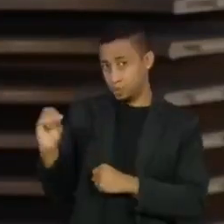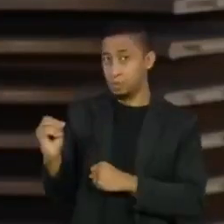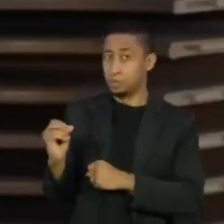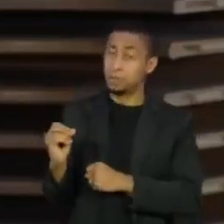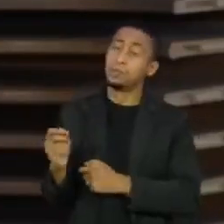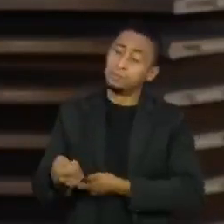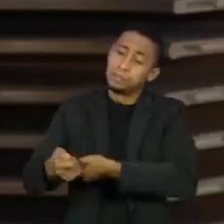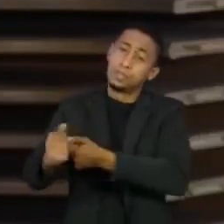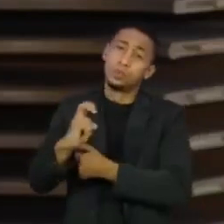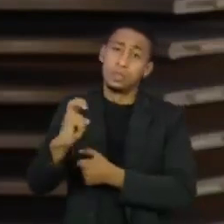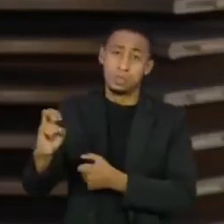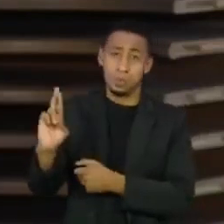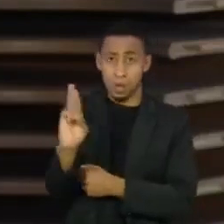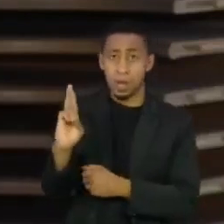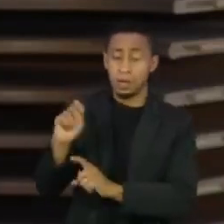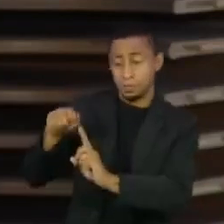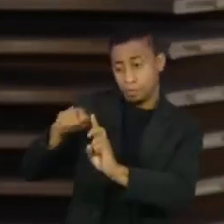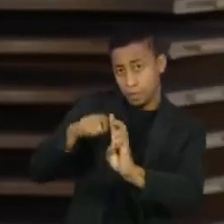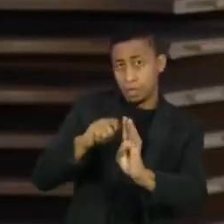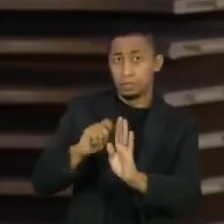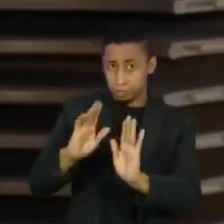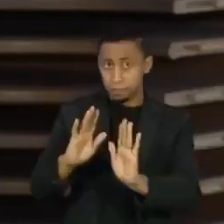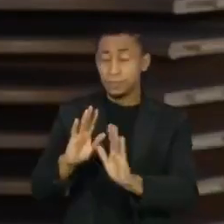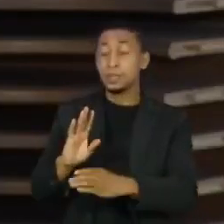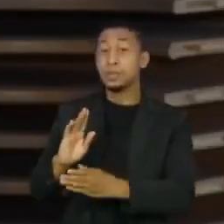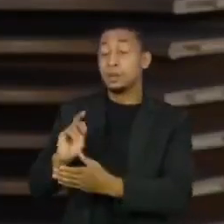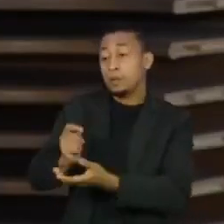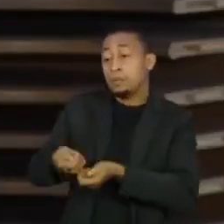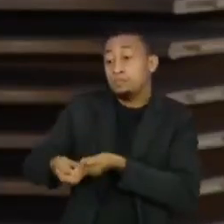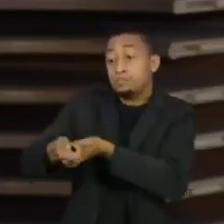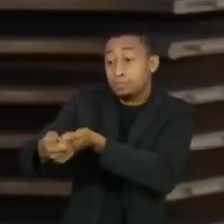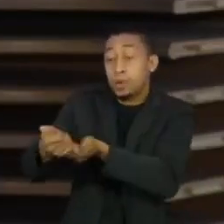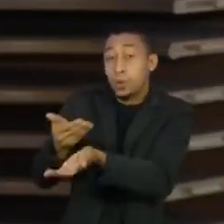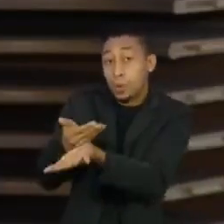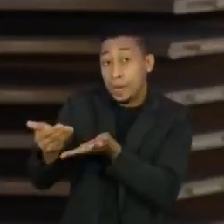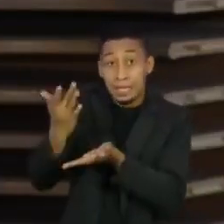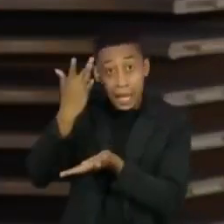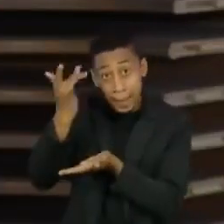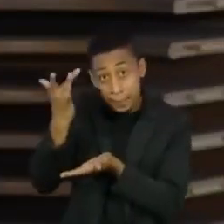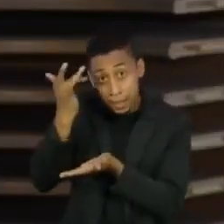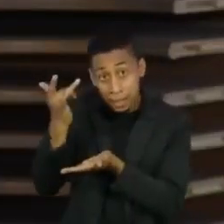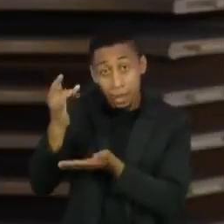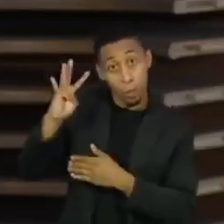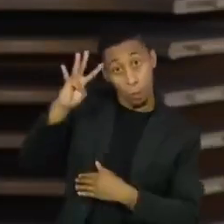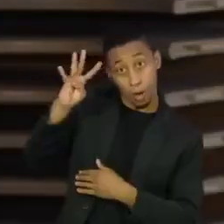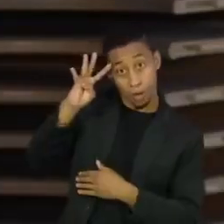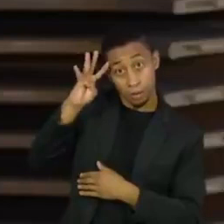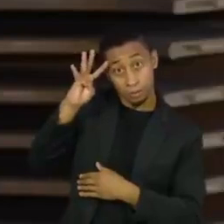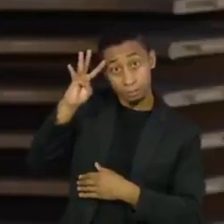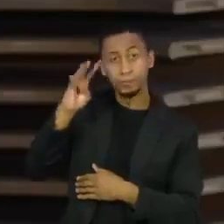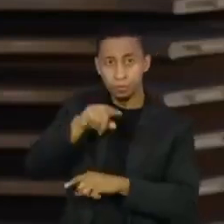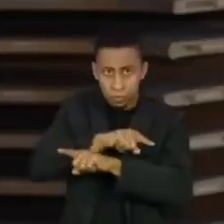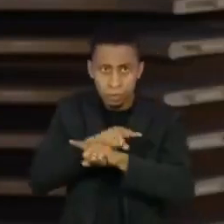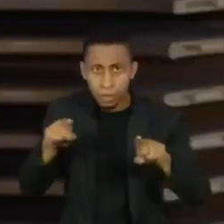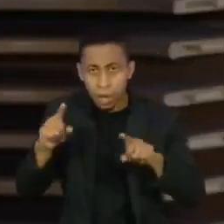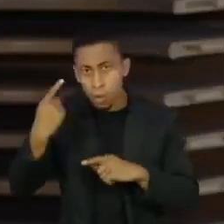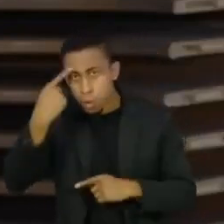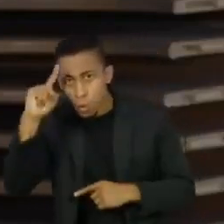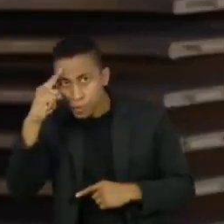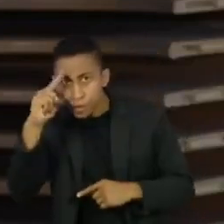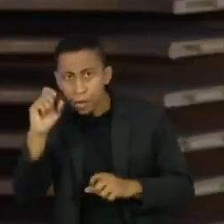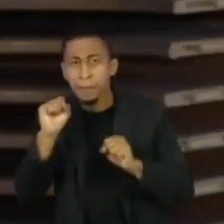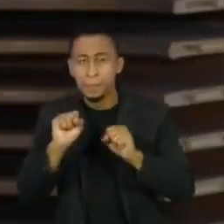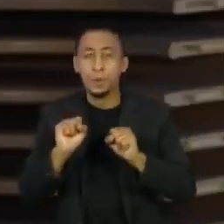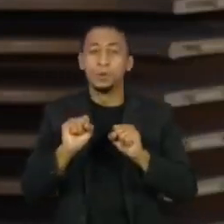55,00 por mês. Os depósitos começam a ser feitos amanhã, quarta-feira. Quem tiver dúvidas,